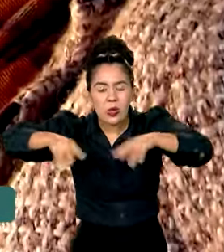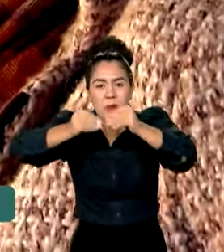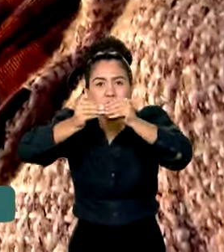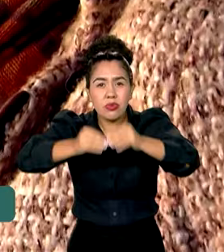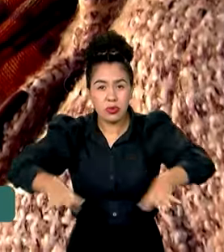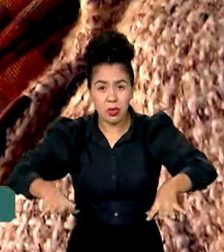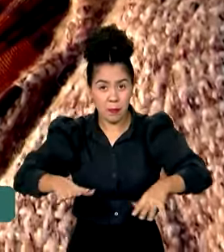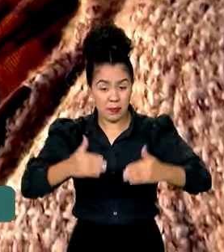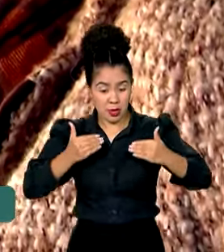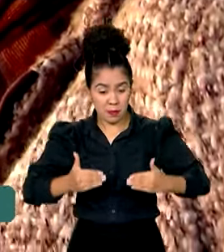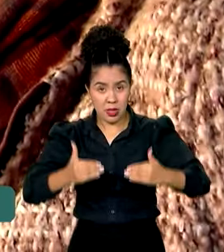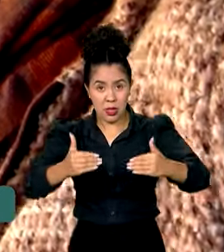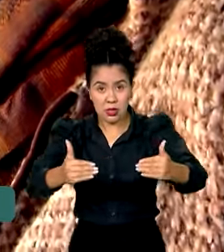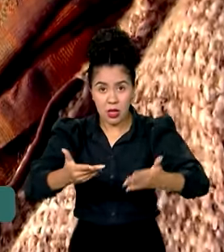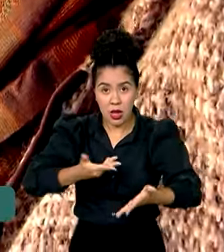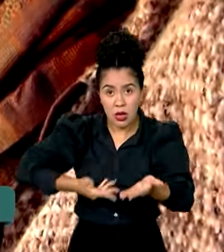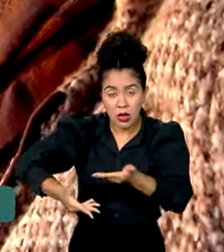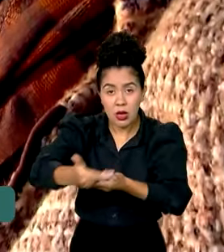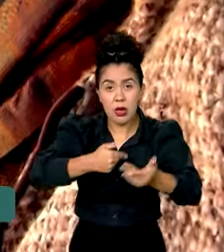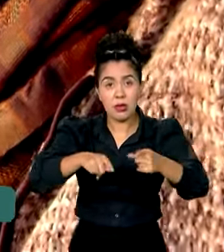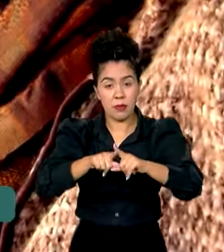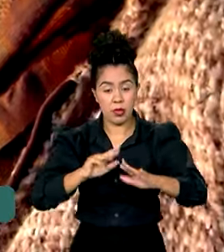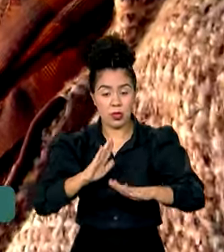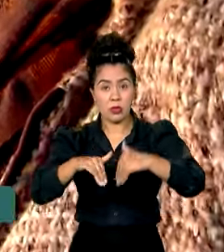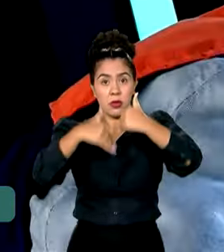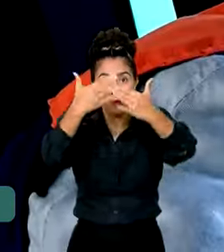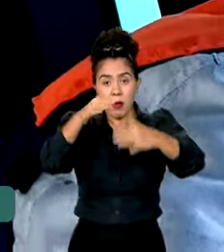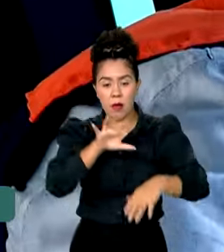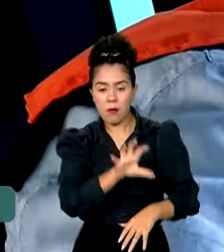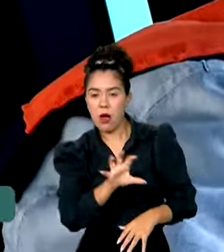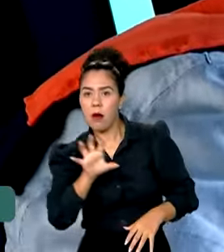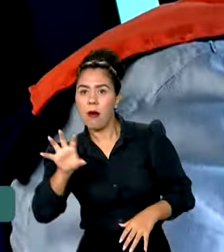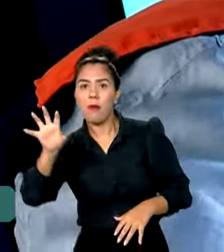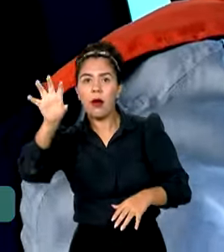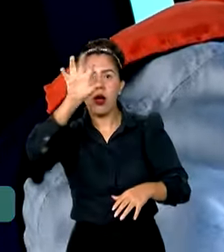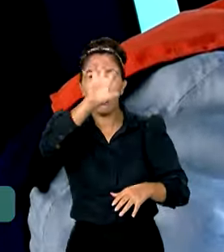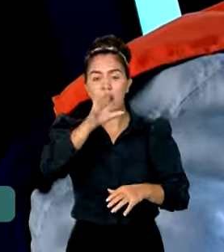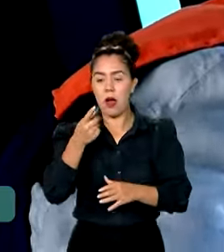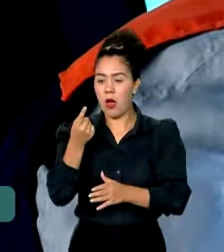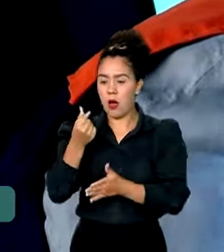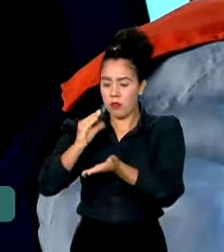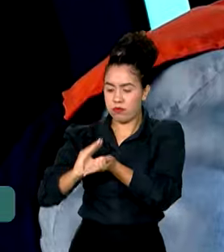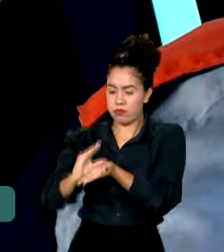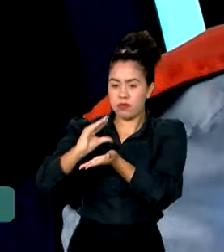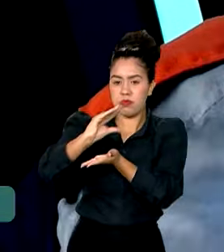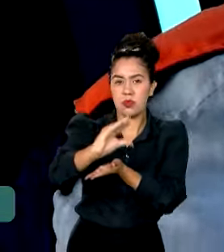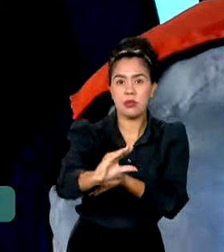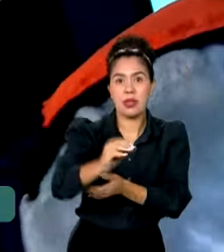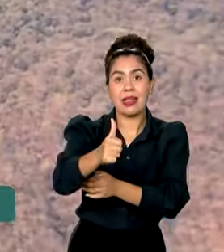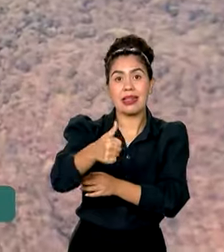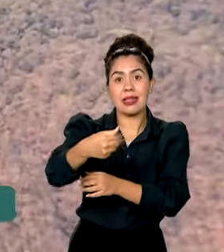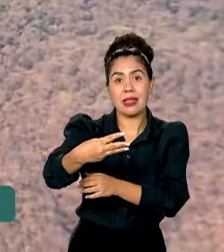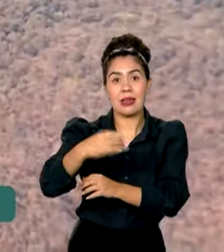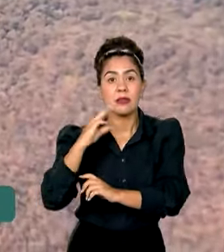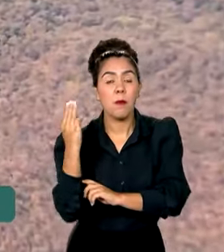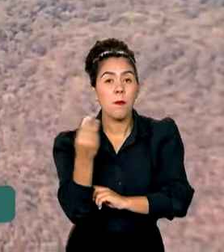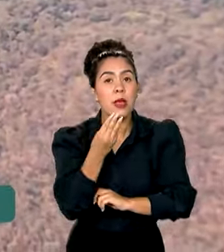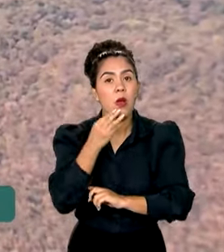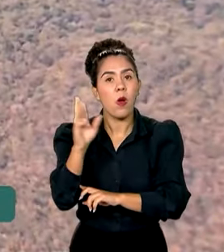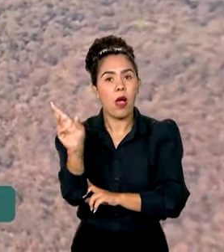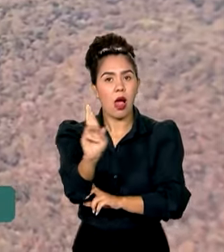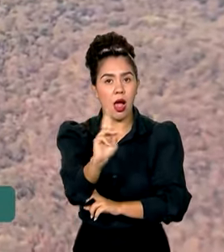Ministério da Integração e do Desenvolvimento Regional liberou mais de 13 milhões de reais para